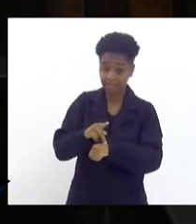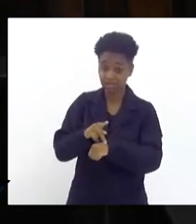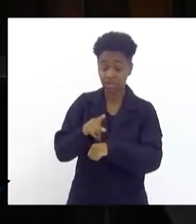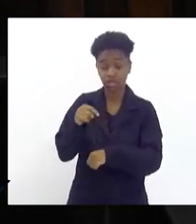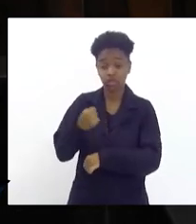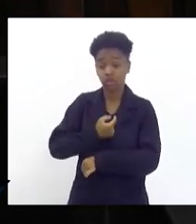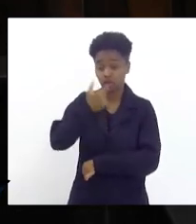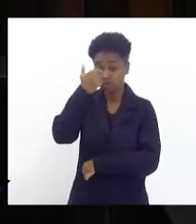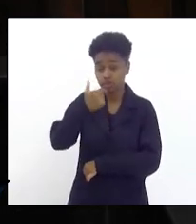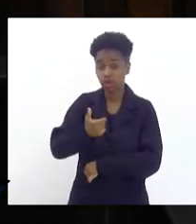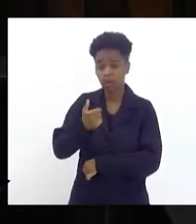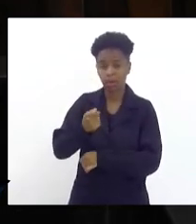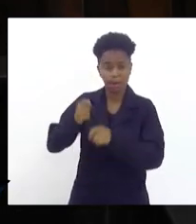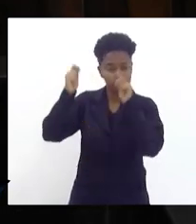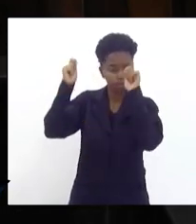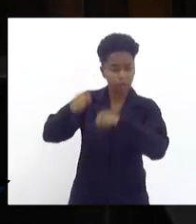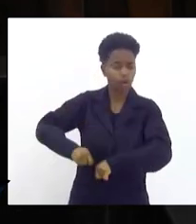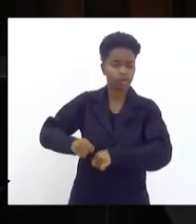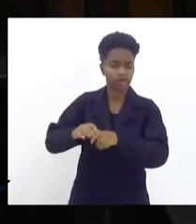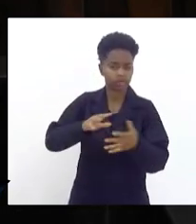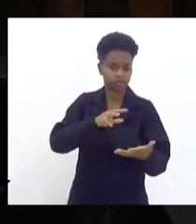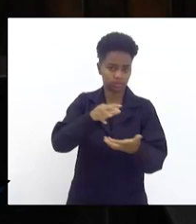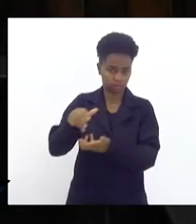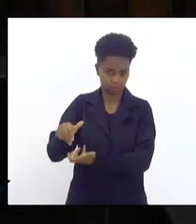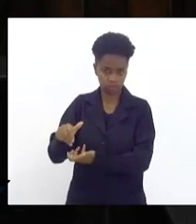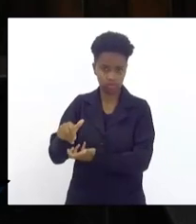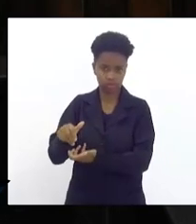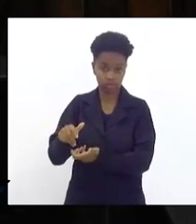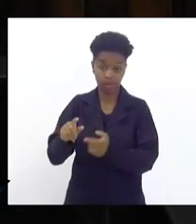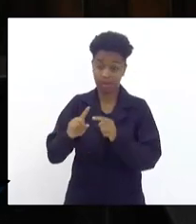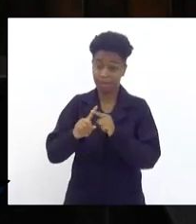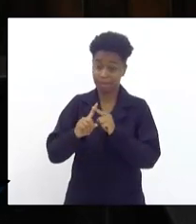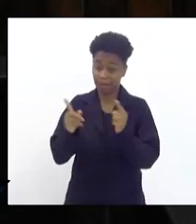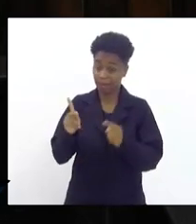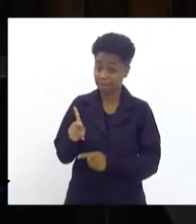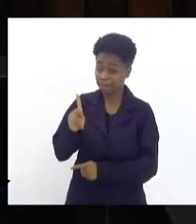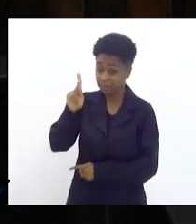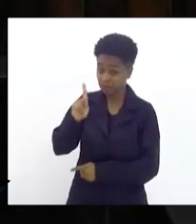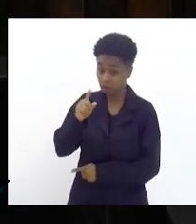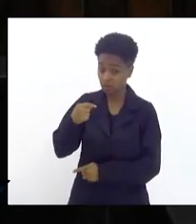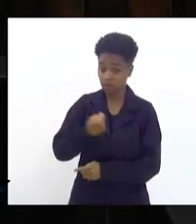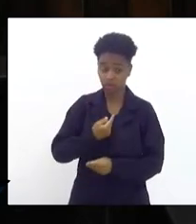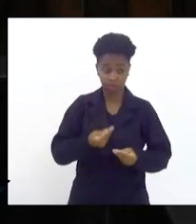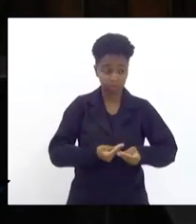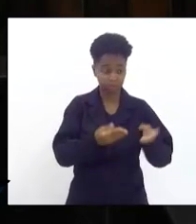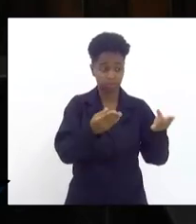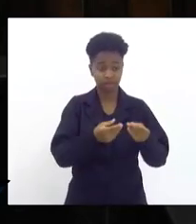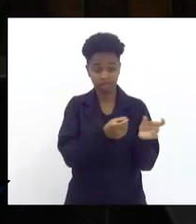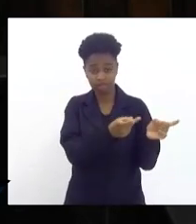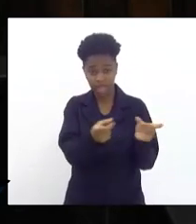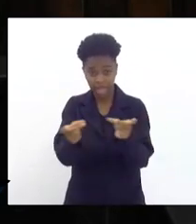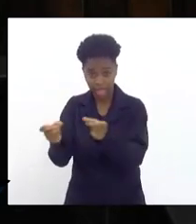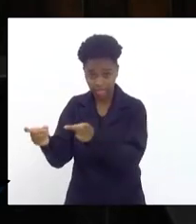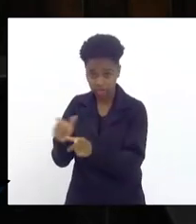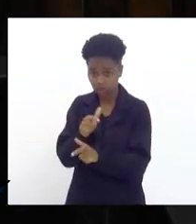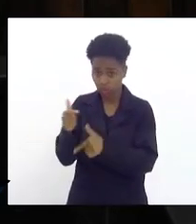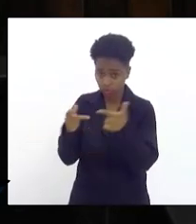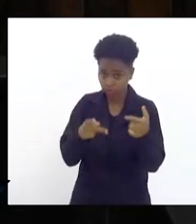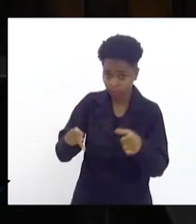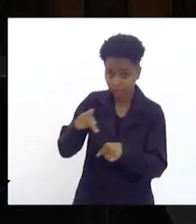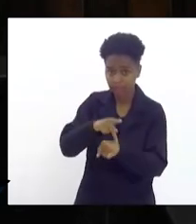uma grande potência. Mas todo o petróleo exportado nós não